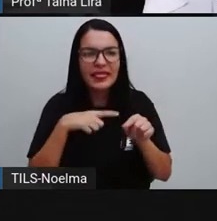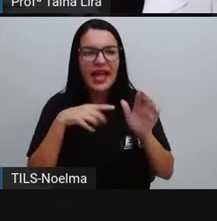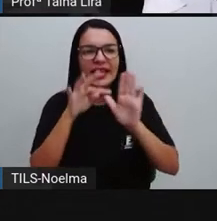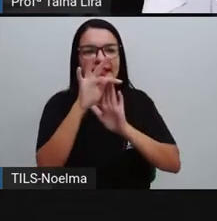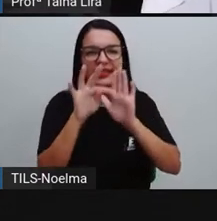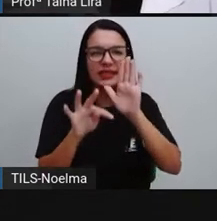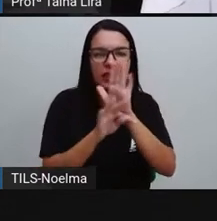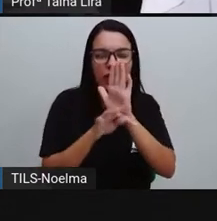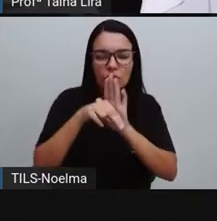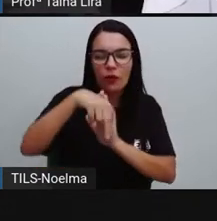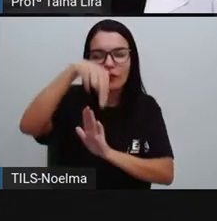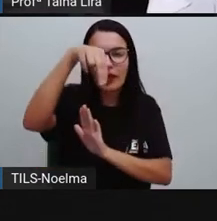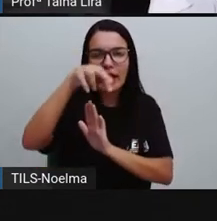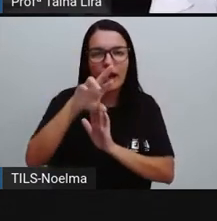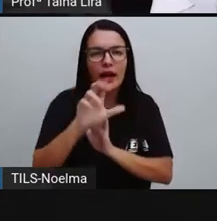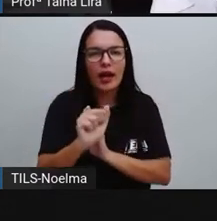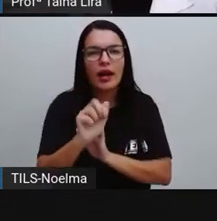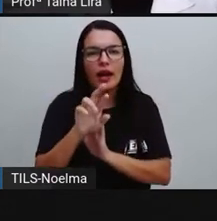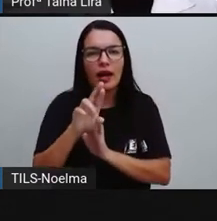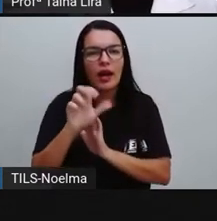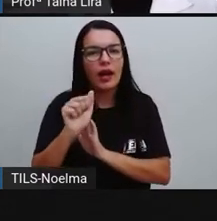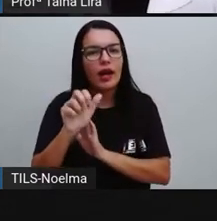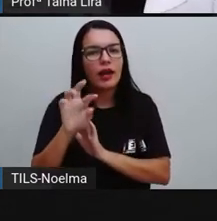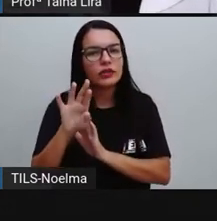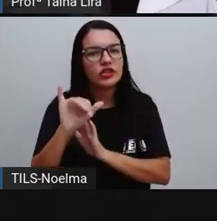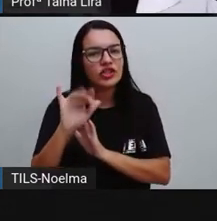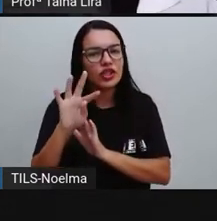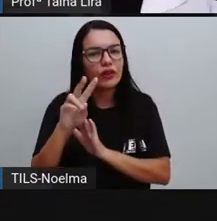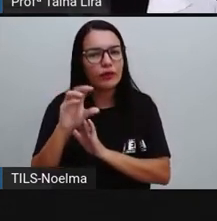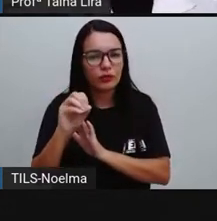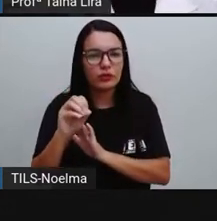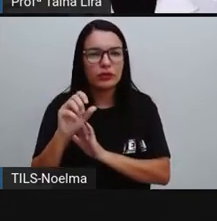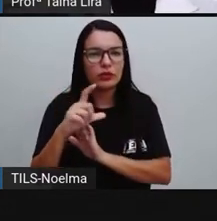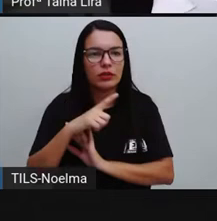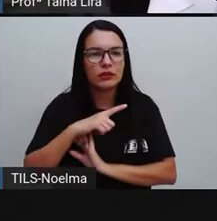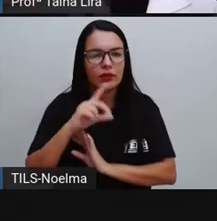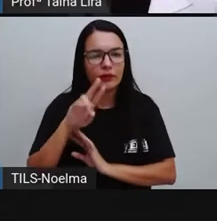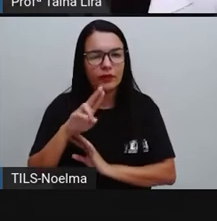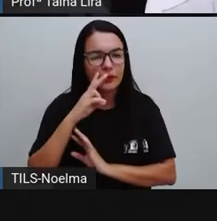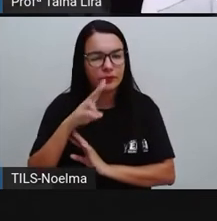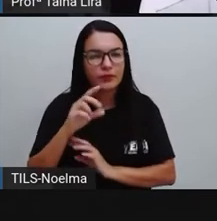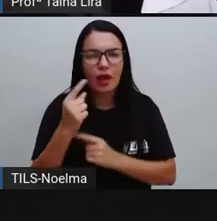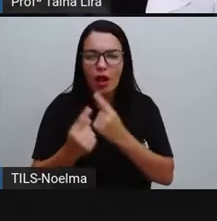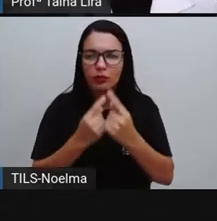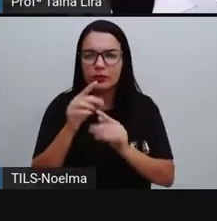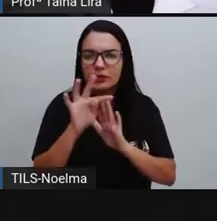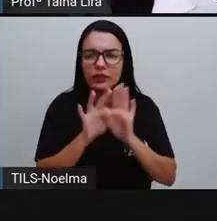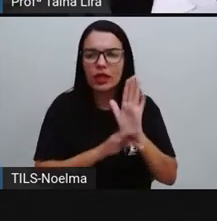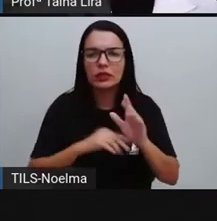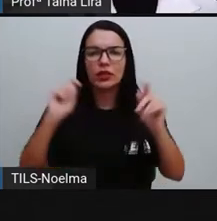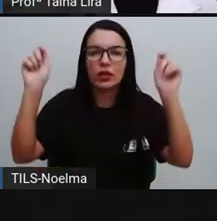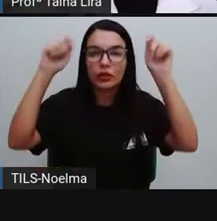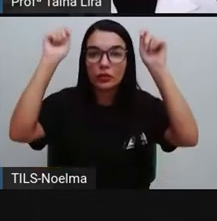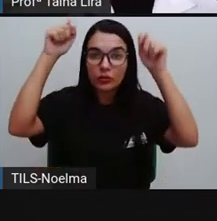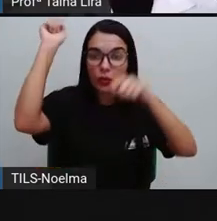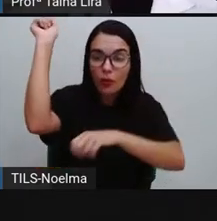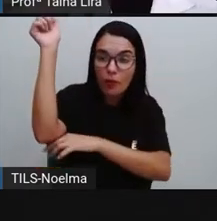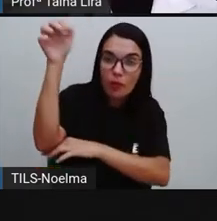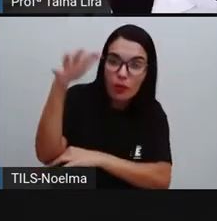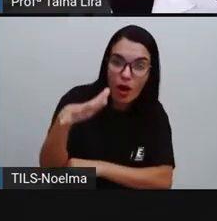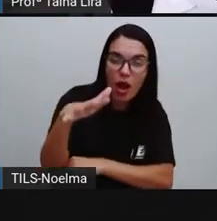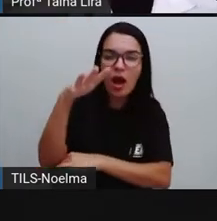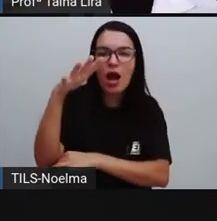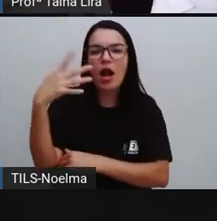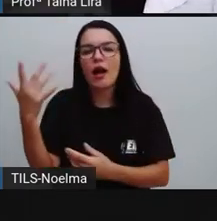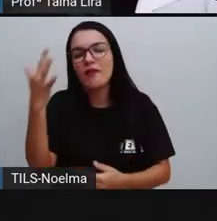gente viu outros textos narrativos aqui. Lembram disso? A gente viu, ó, contos de fadas, a gente viu fábulas. Então, se são